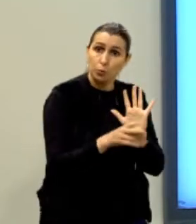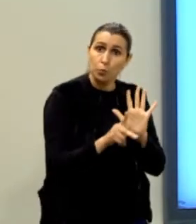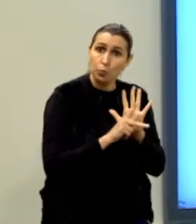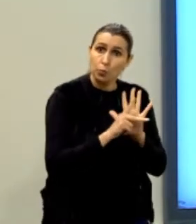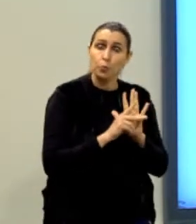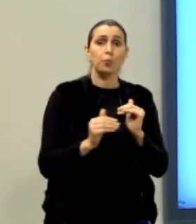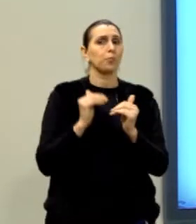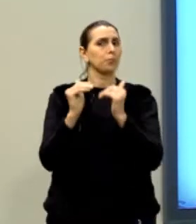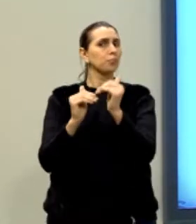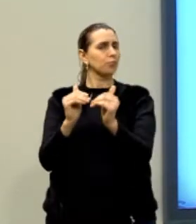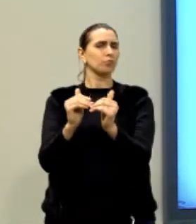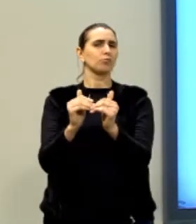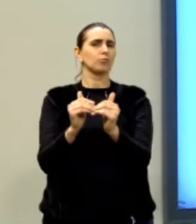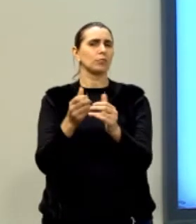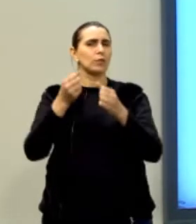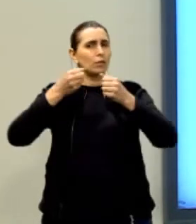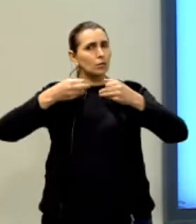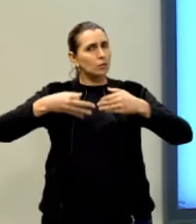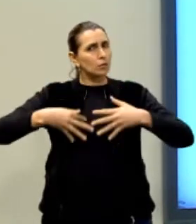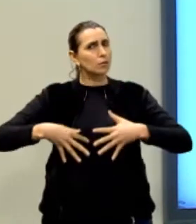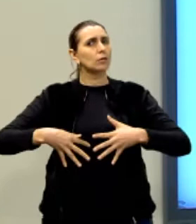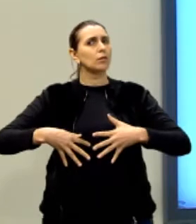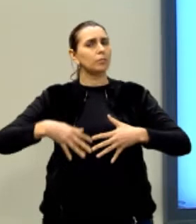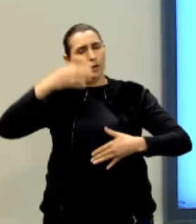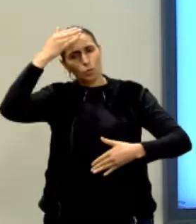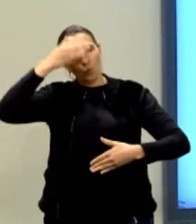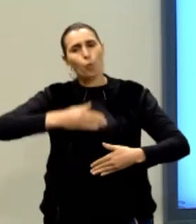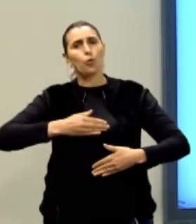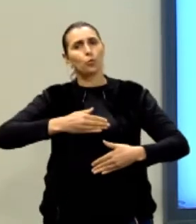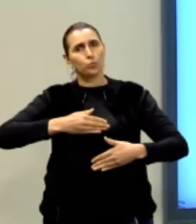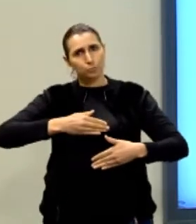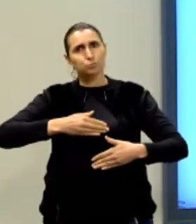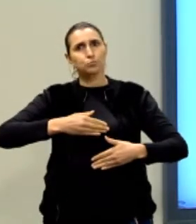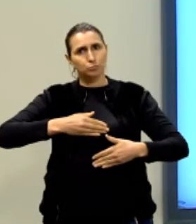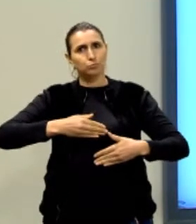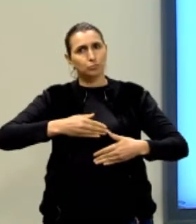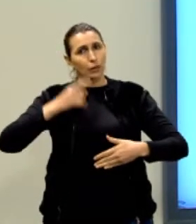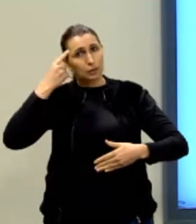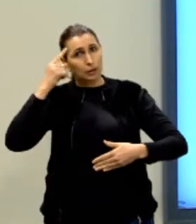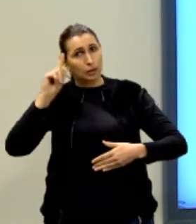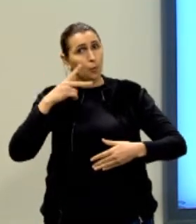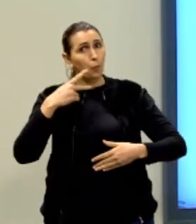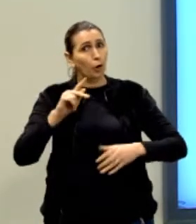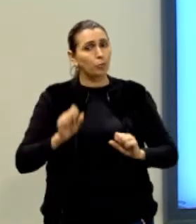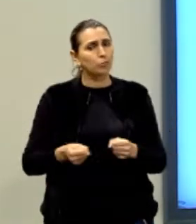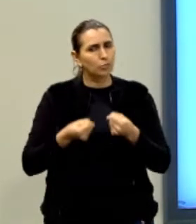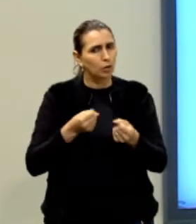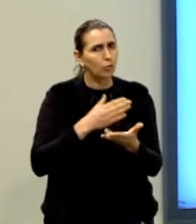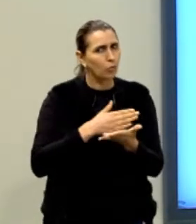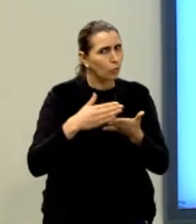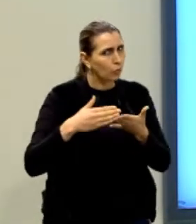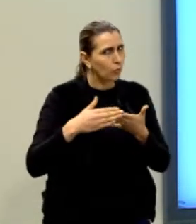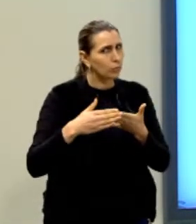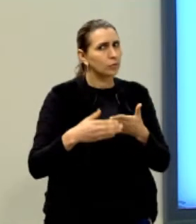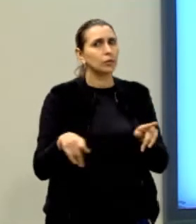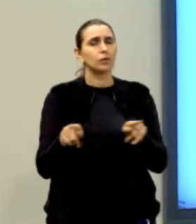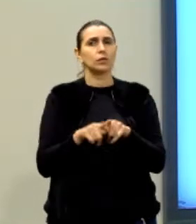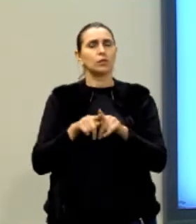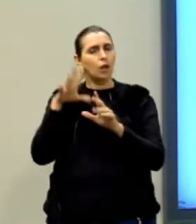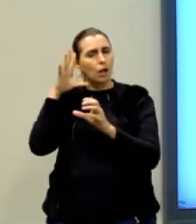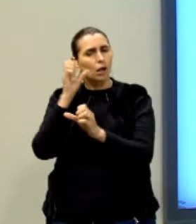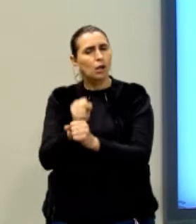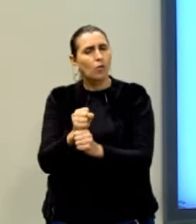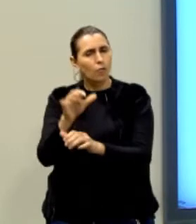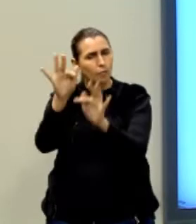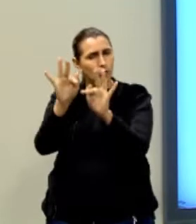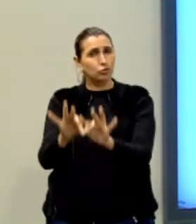que desenvolvam, né, justificativa para comprovar essa tese que vocês levantaram lá no início e uma conclusão que vai